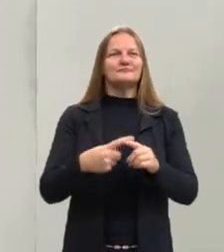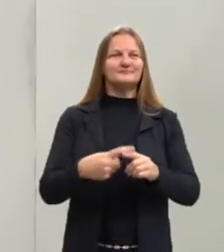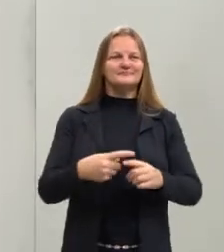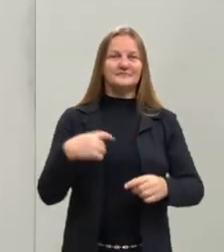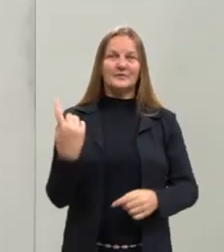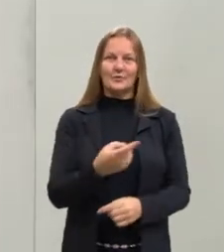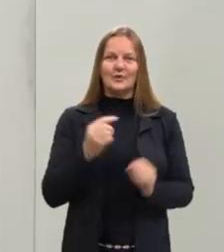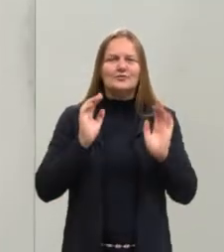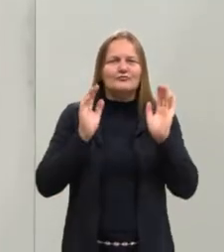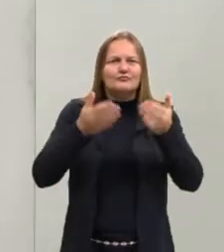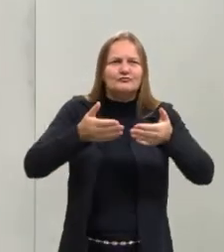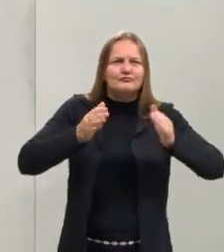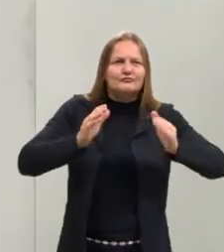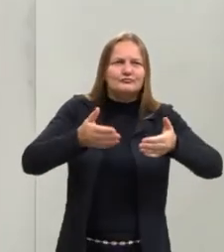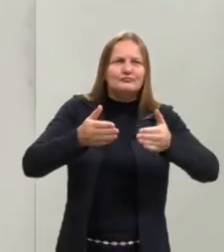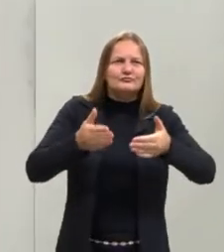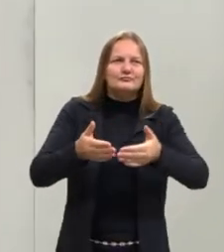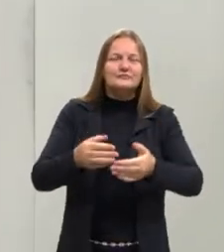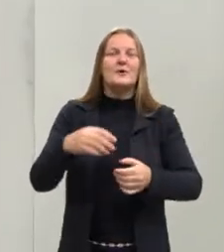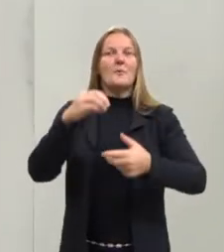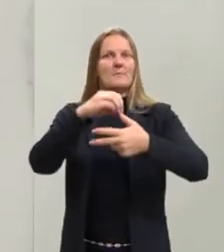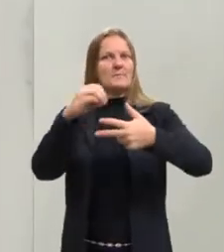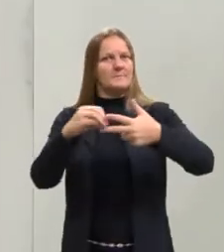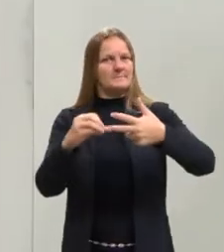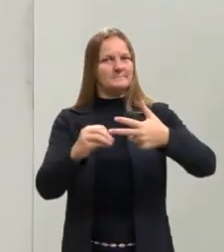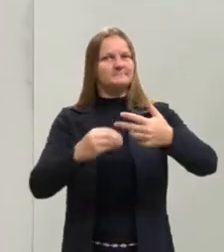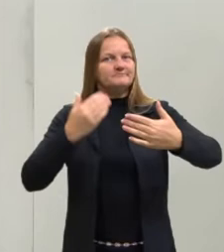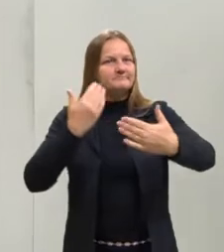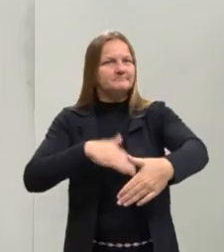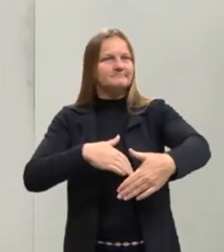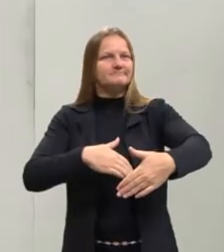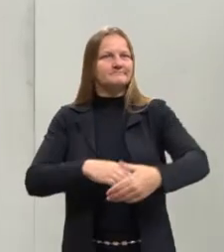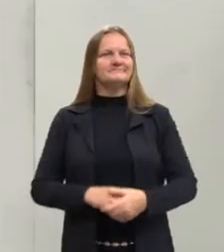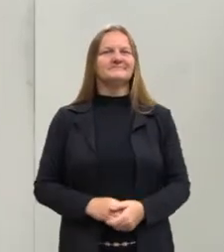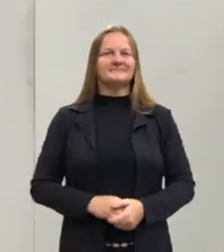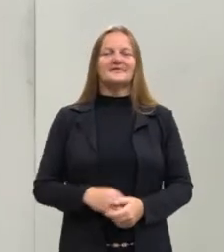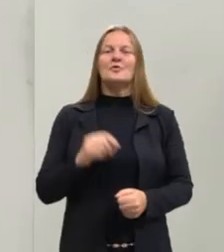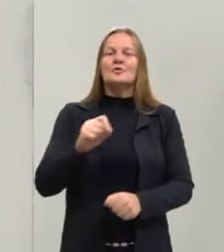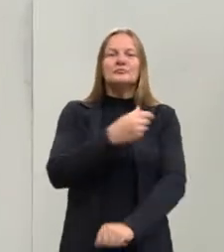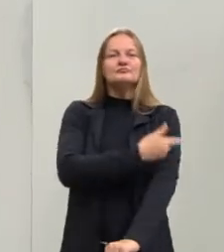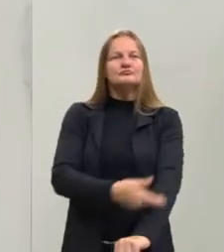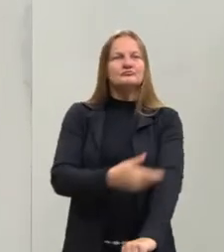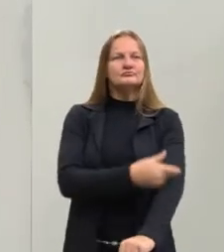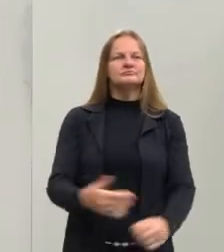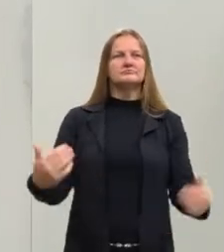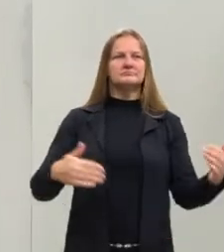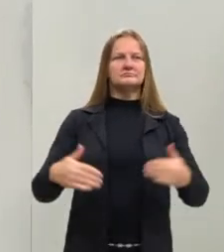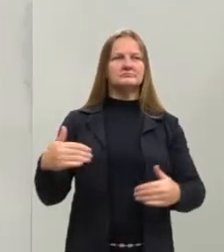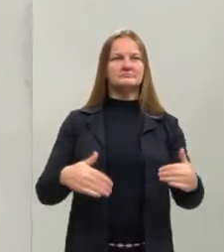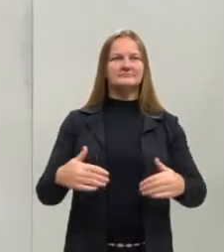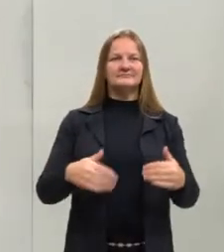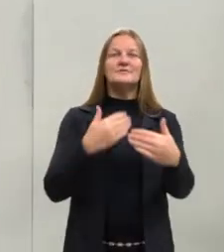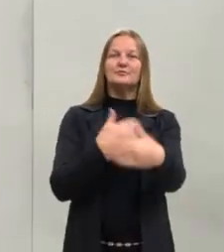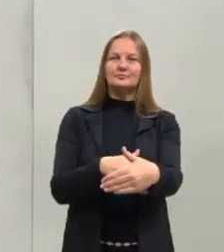focando a nossa prova do Enem. Certas coisas que costumam cair nas provas do Enem.